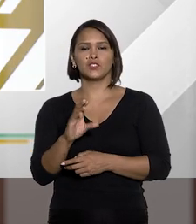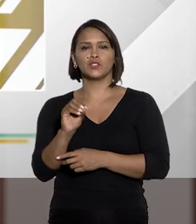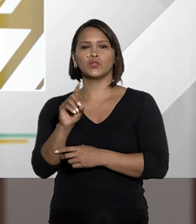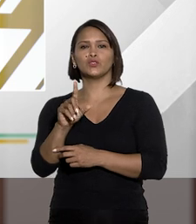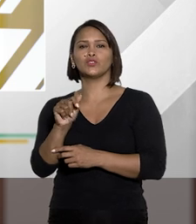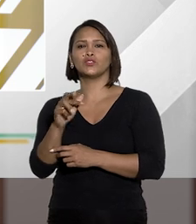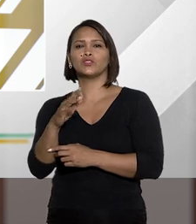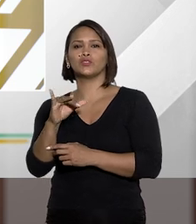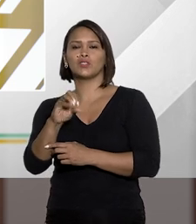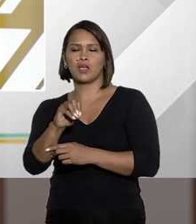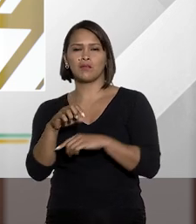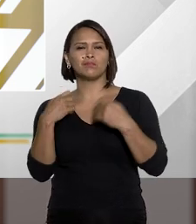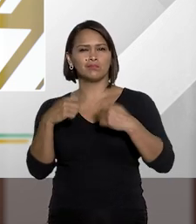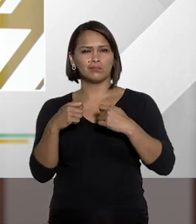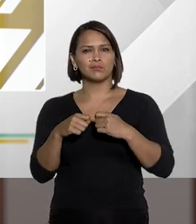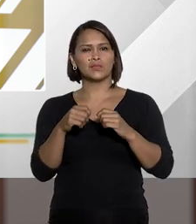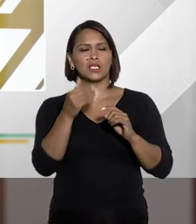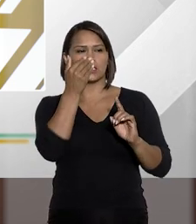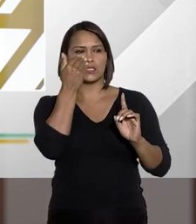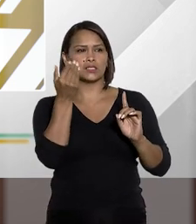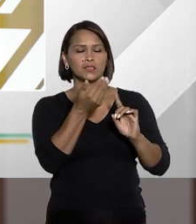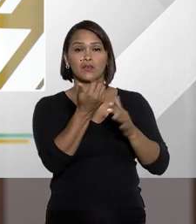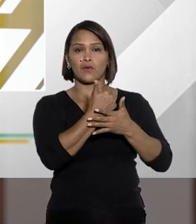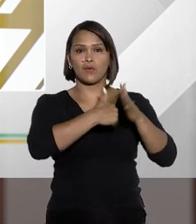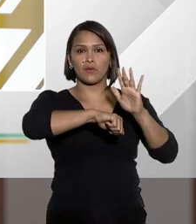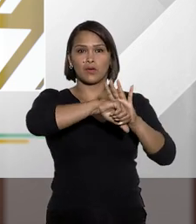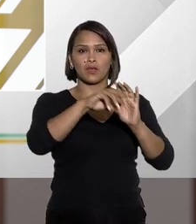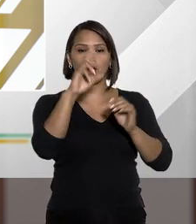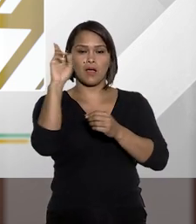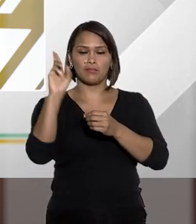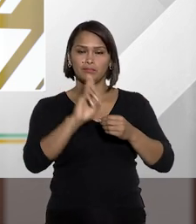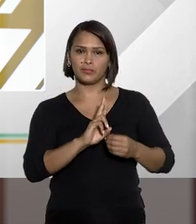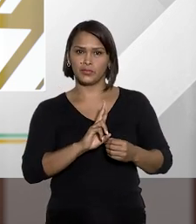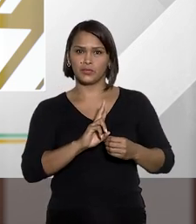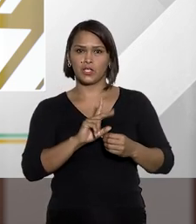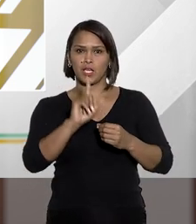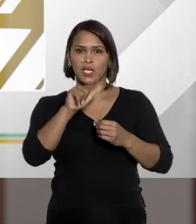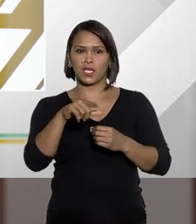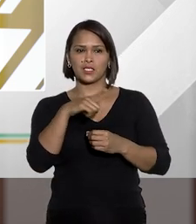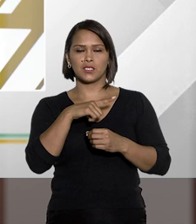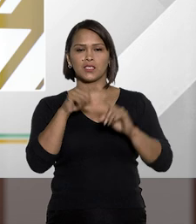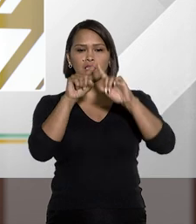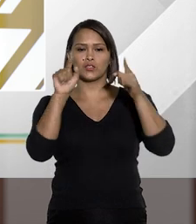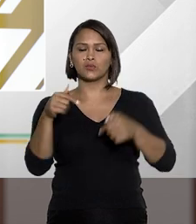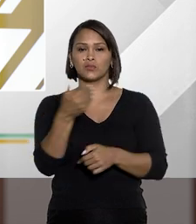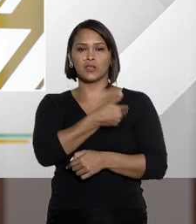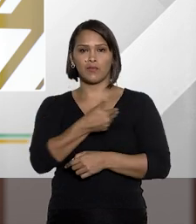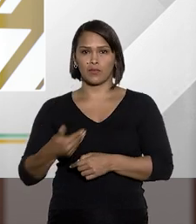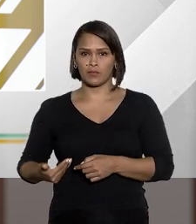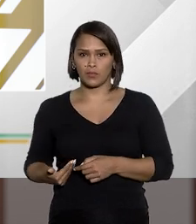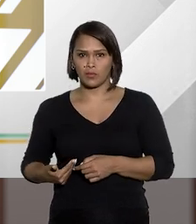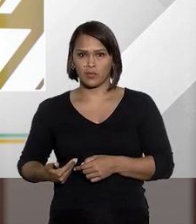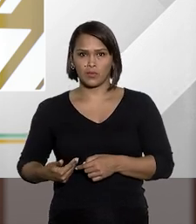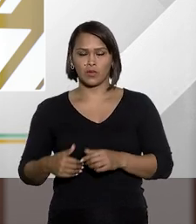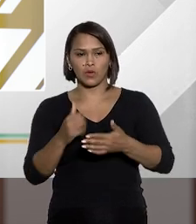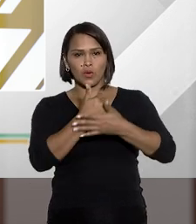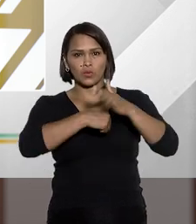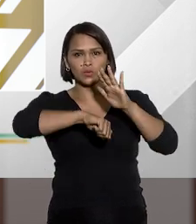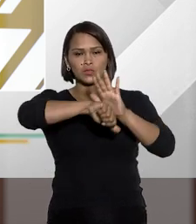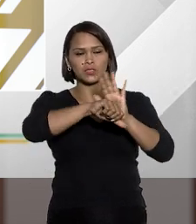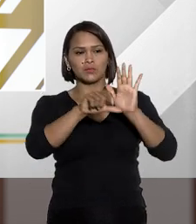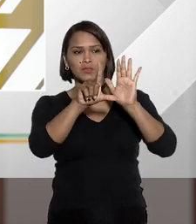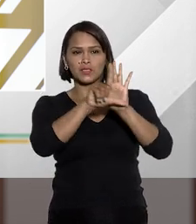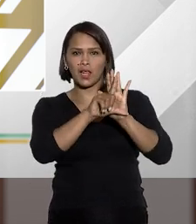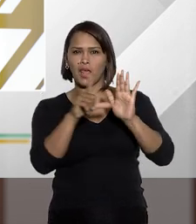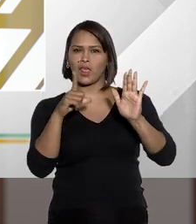Rogério Sanches, e é necessário que o sujeito ativo do crime de abuso de autoridade seja um servidor público? Os